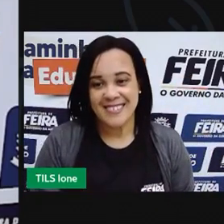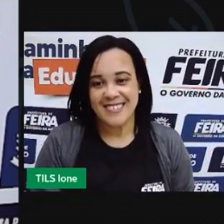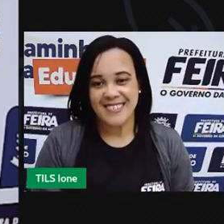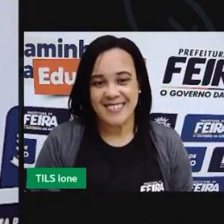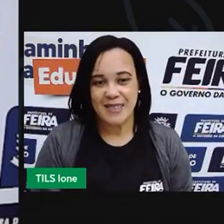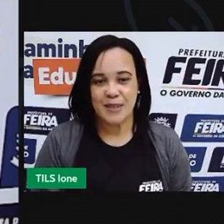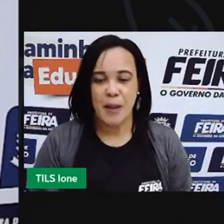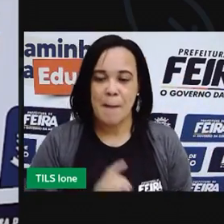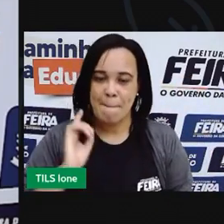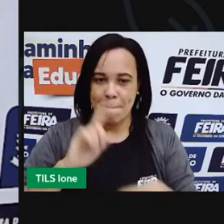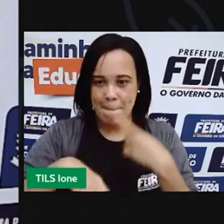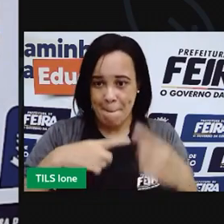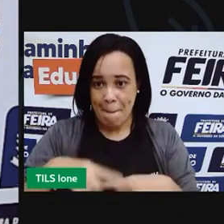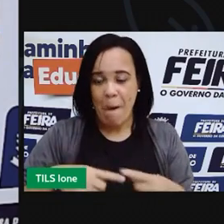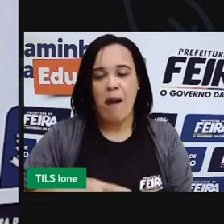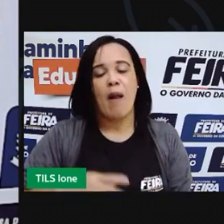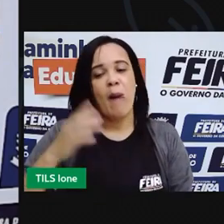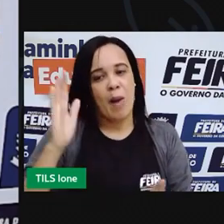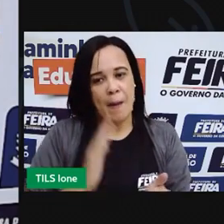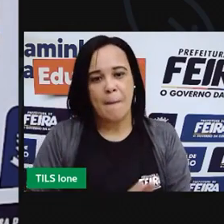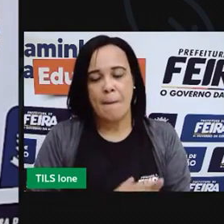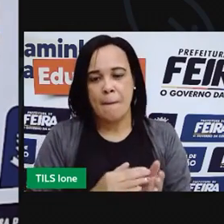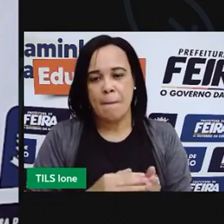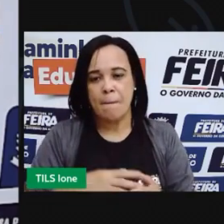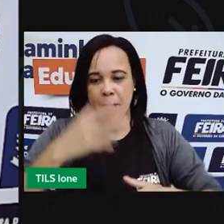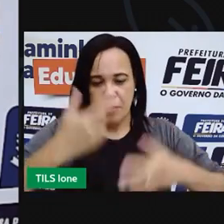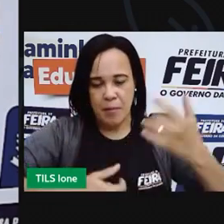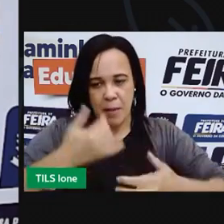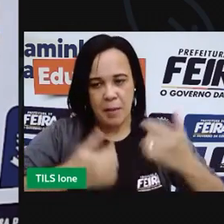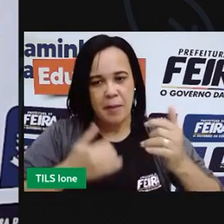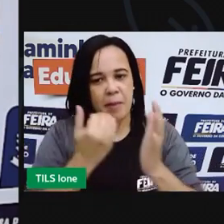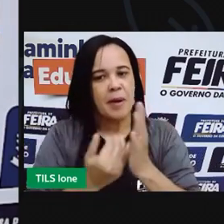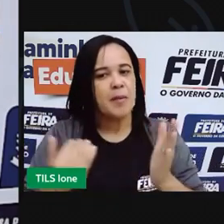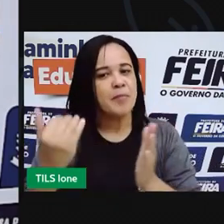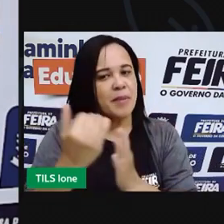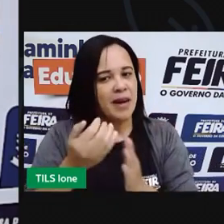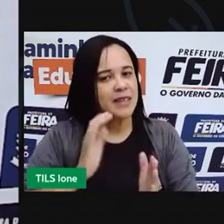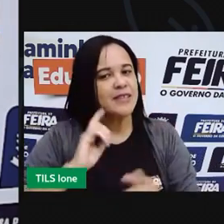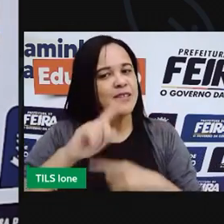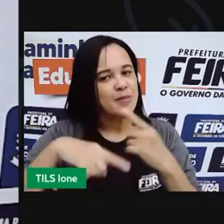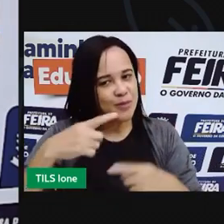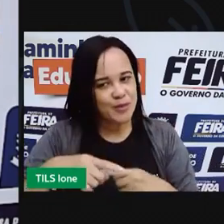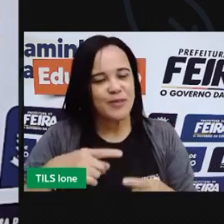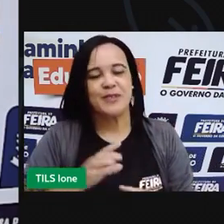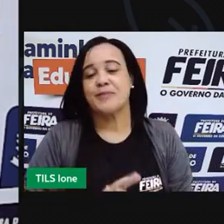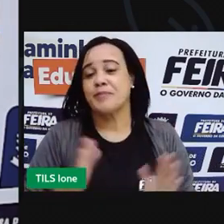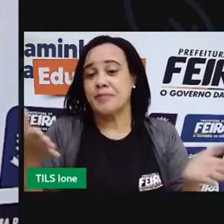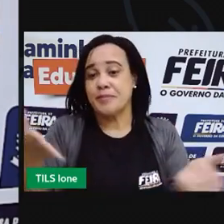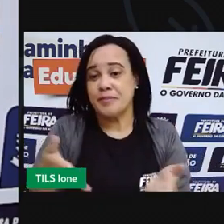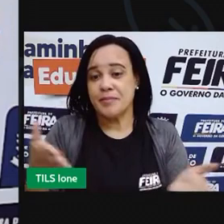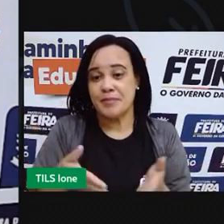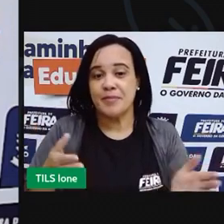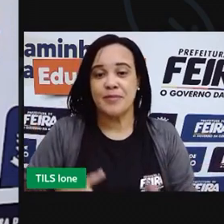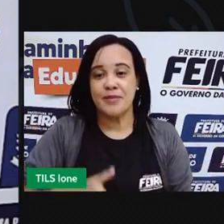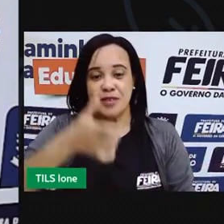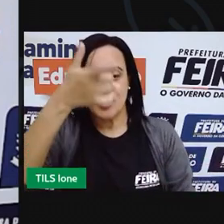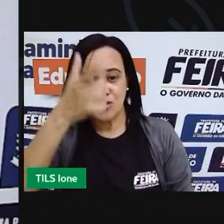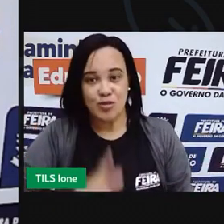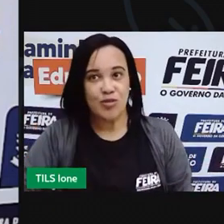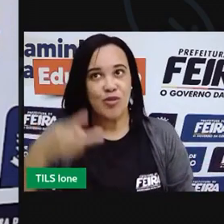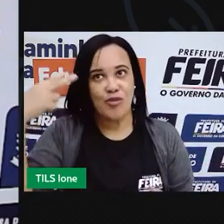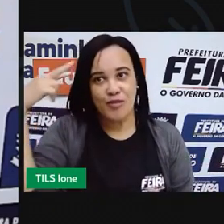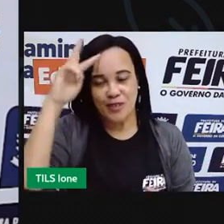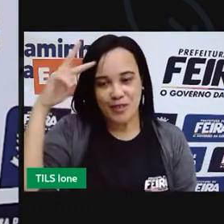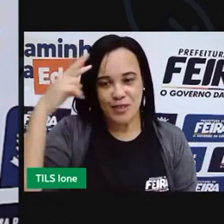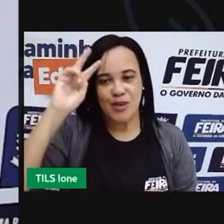Daqui a pouco a gente explora mais esse assunto, tá certo? Então, eu já vou aqui recontar para vocês a história dos três